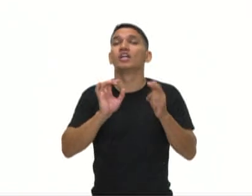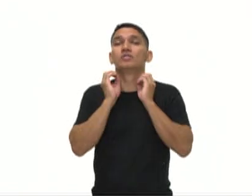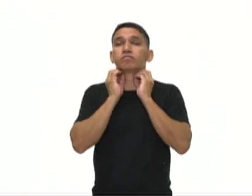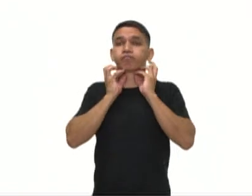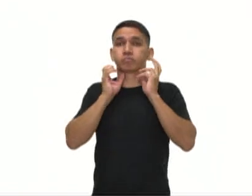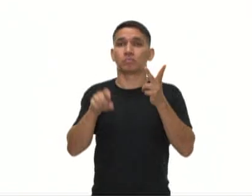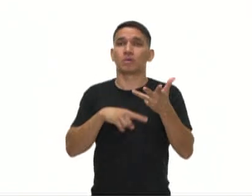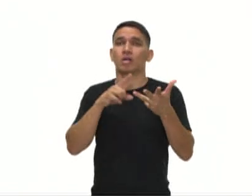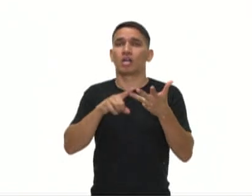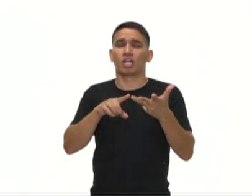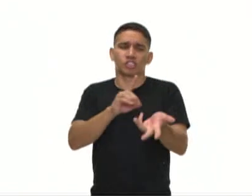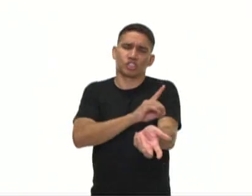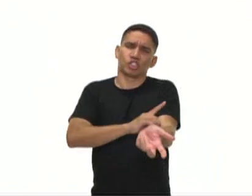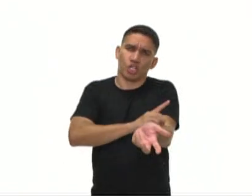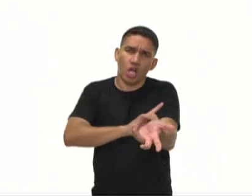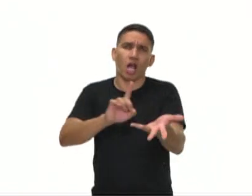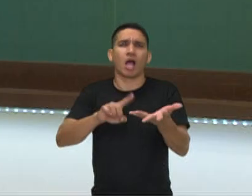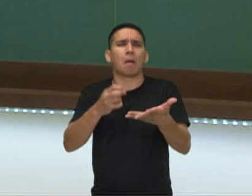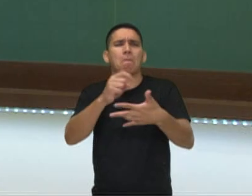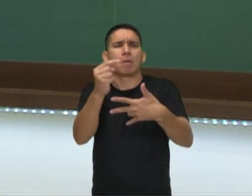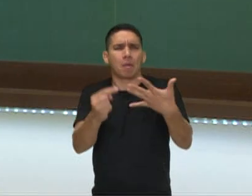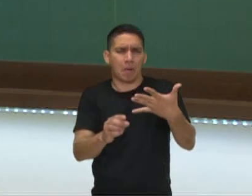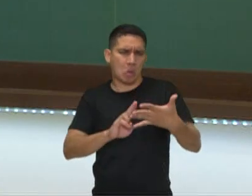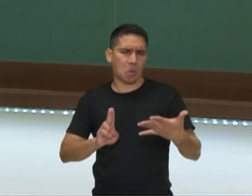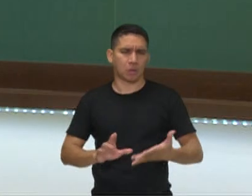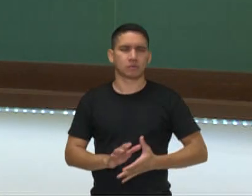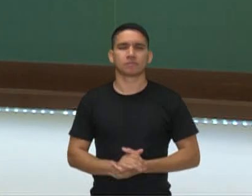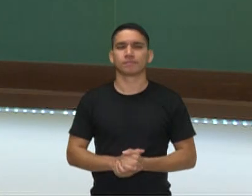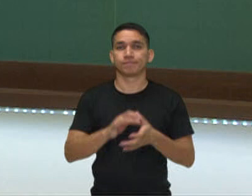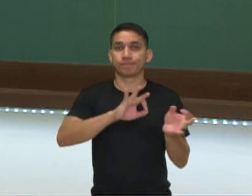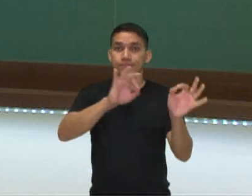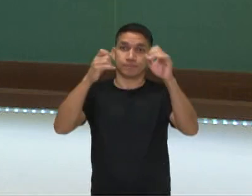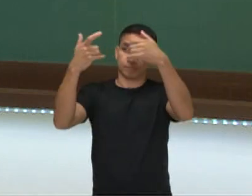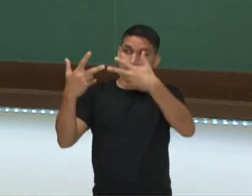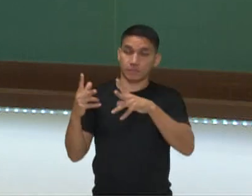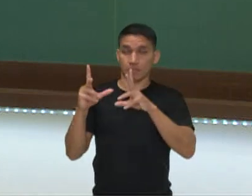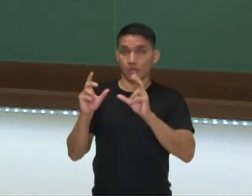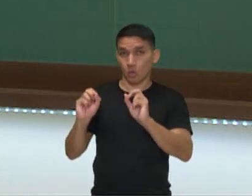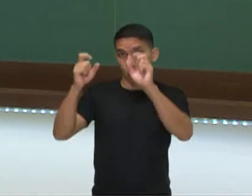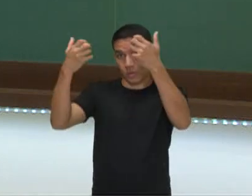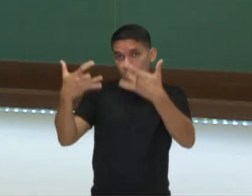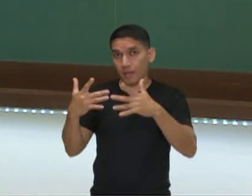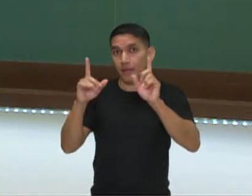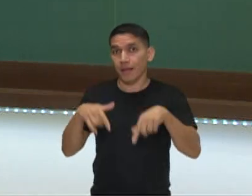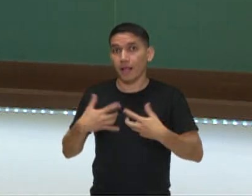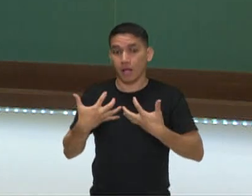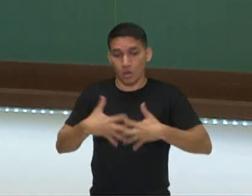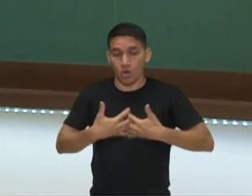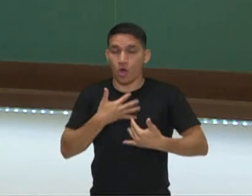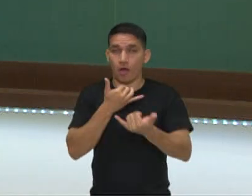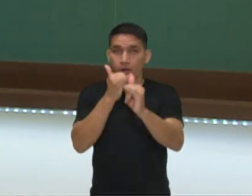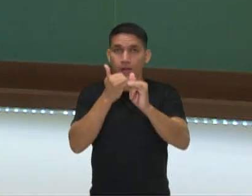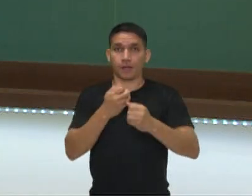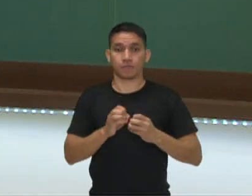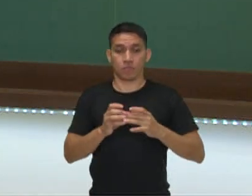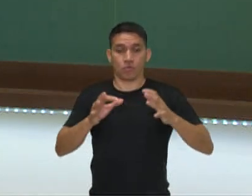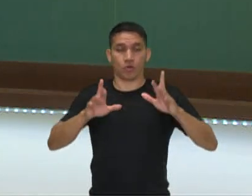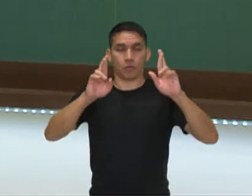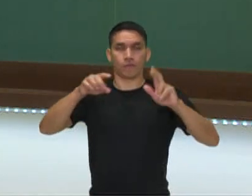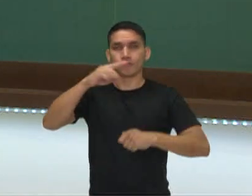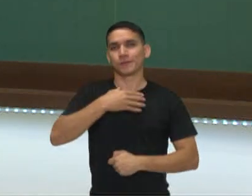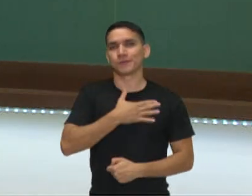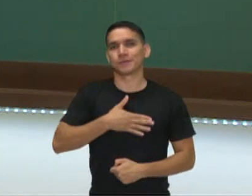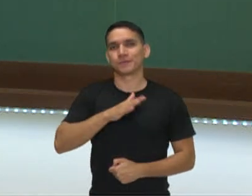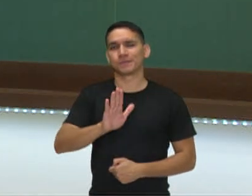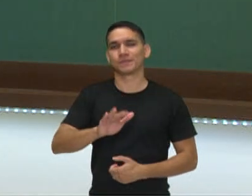cirrose hepática e até mesmo algumas anemias, ok? Nesse vídeo, nós falamos sobre metabolismo energético e fermentação. Espero que